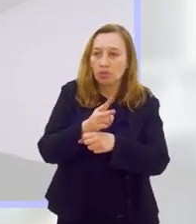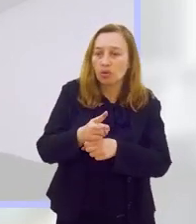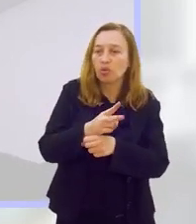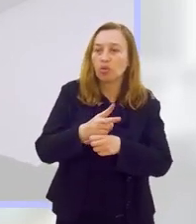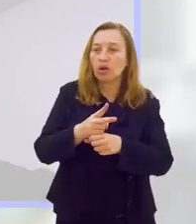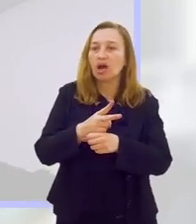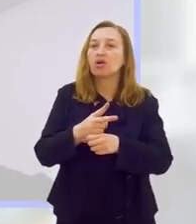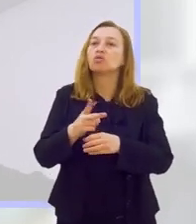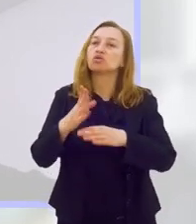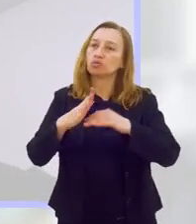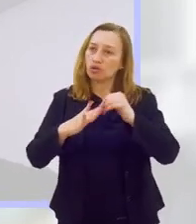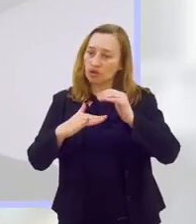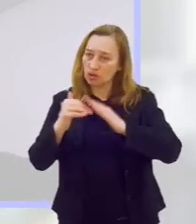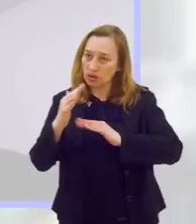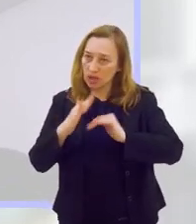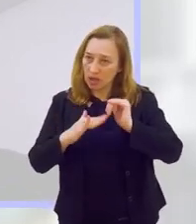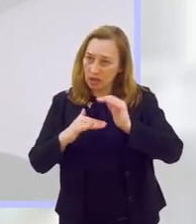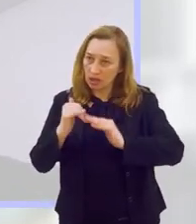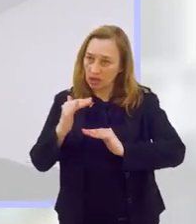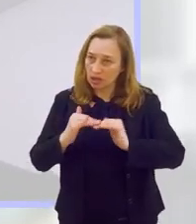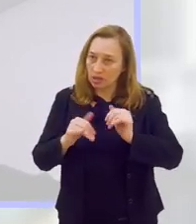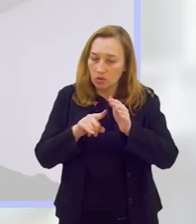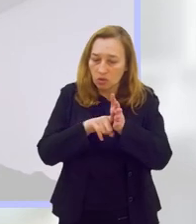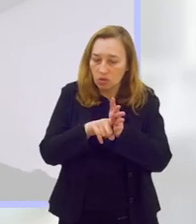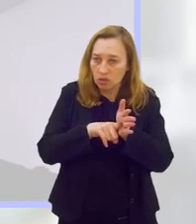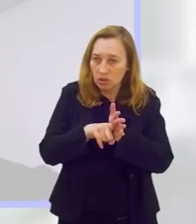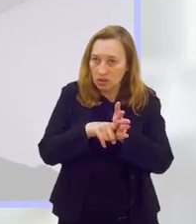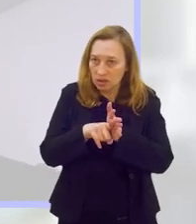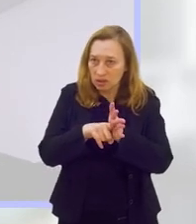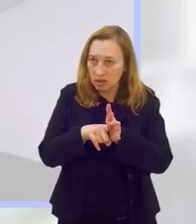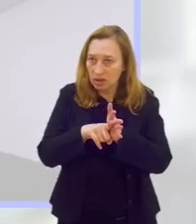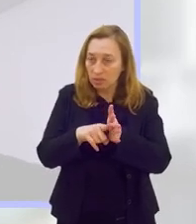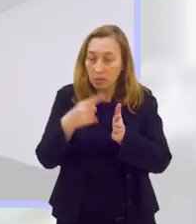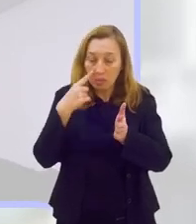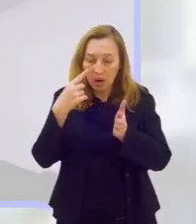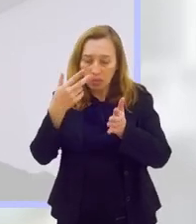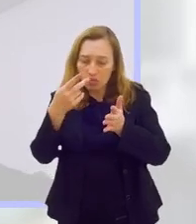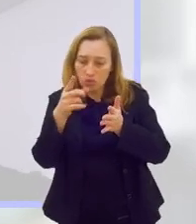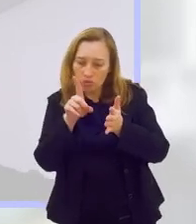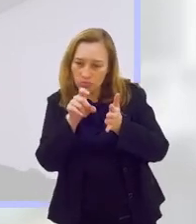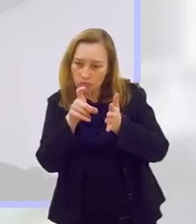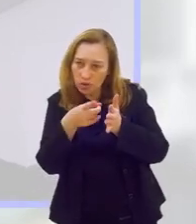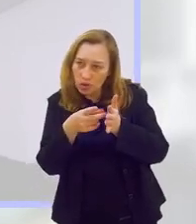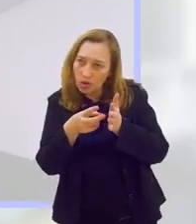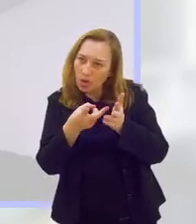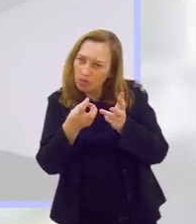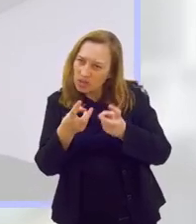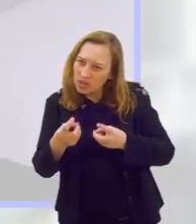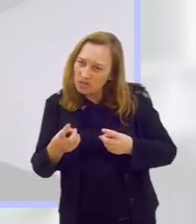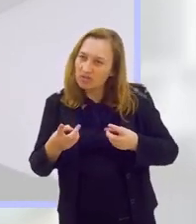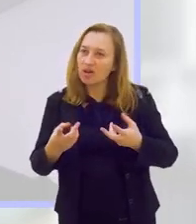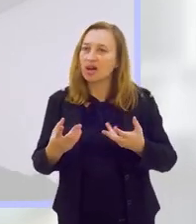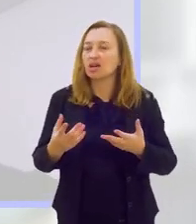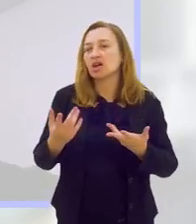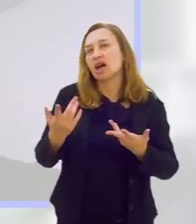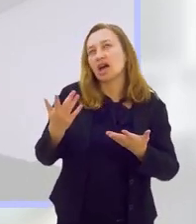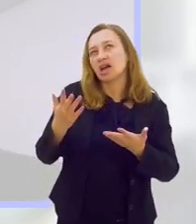check-up que você falou. Normalmente, as pessoas fazem um exame simples de sangue, né,